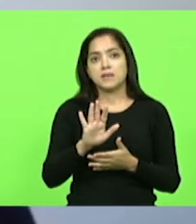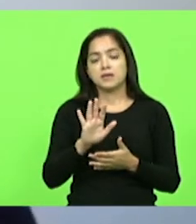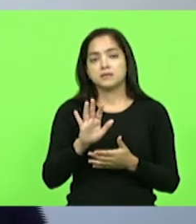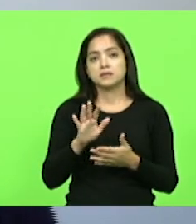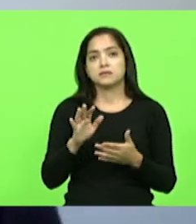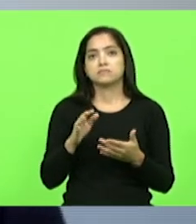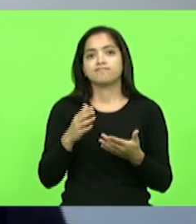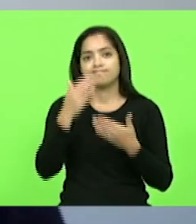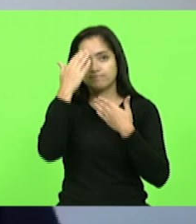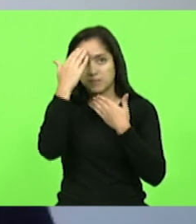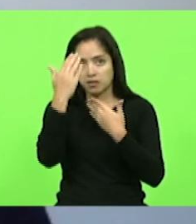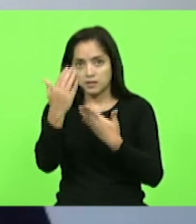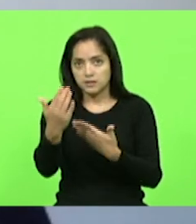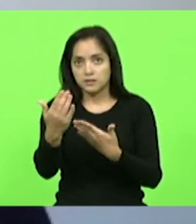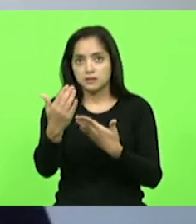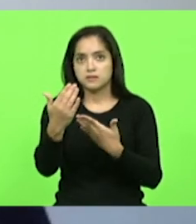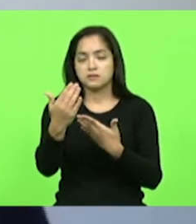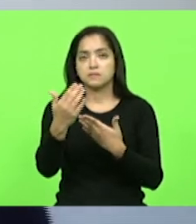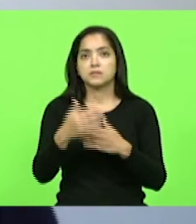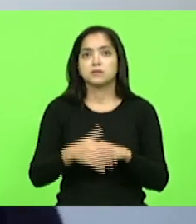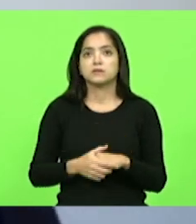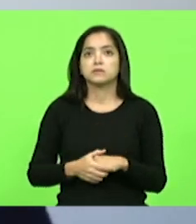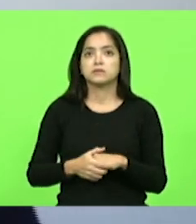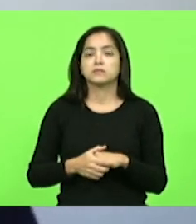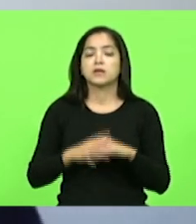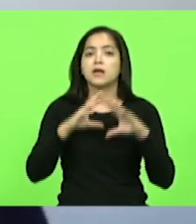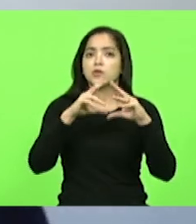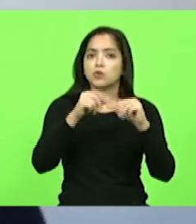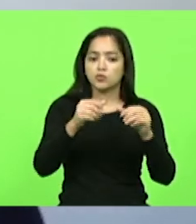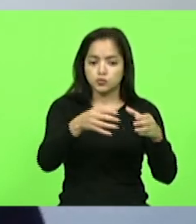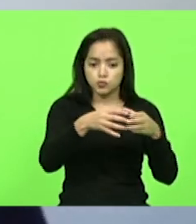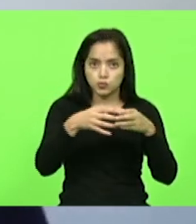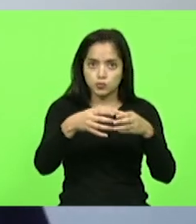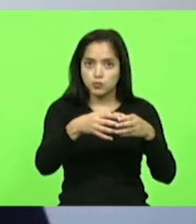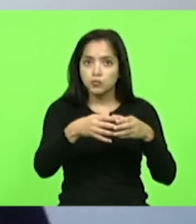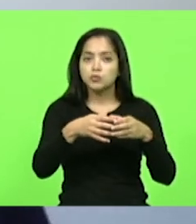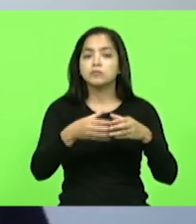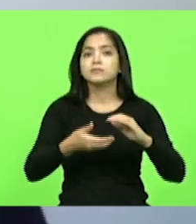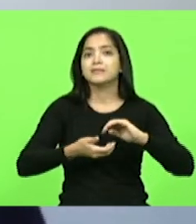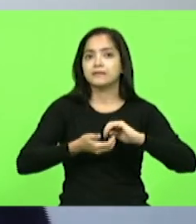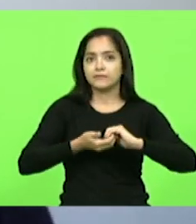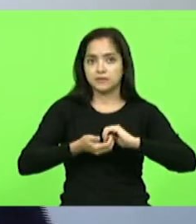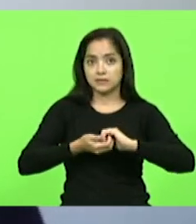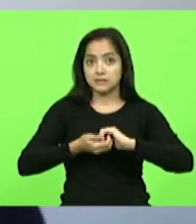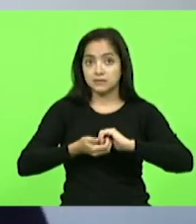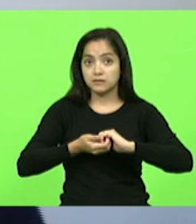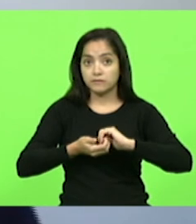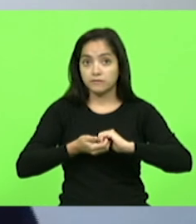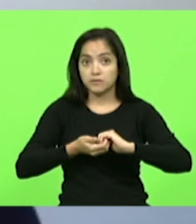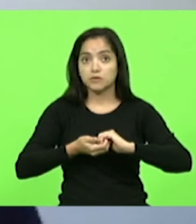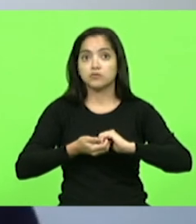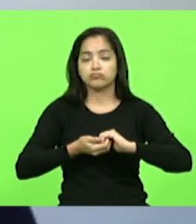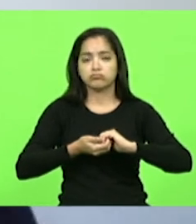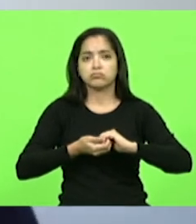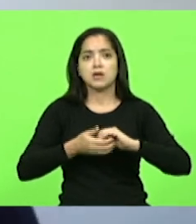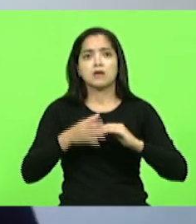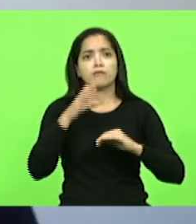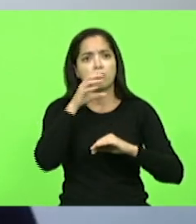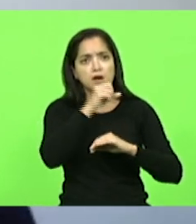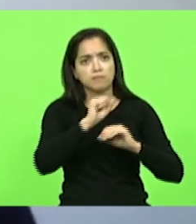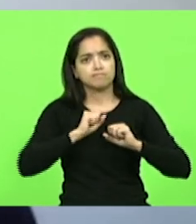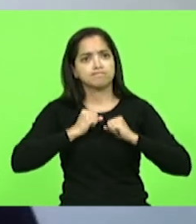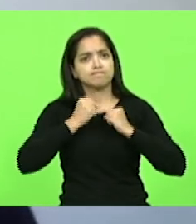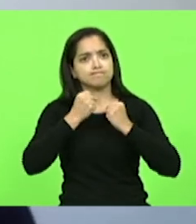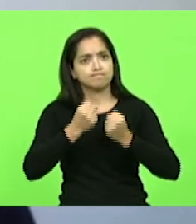fazer um agradecimento a toda a equipe da defesa civil que agiu, a defesa civil que há